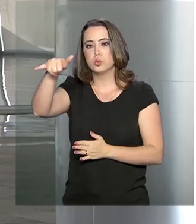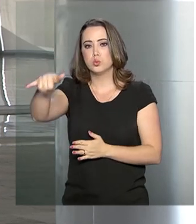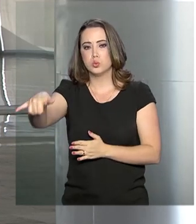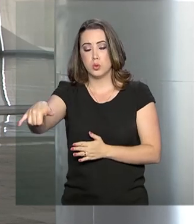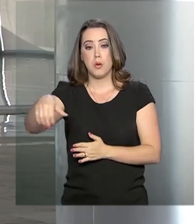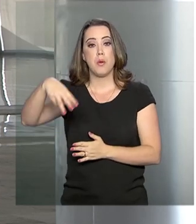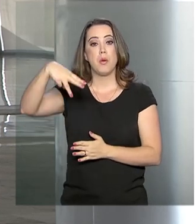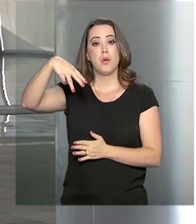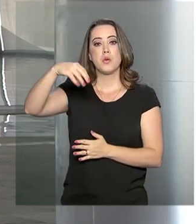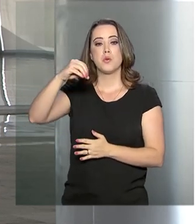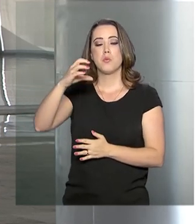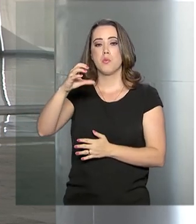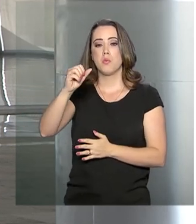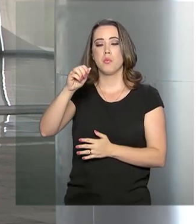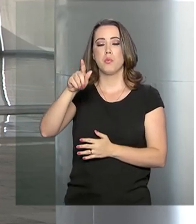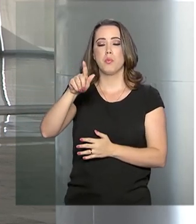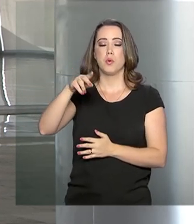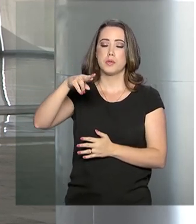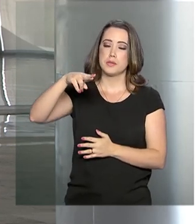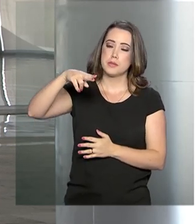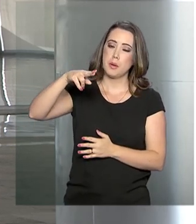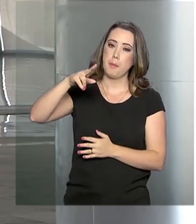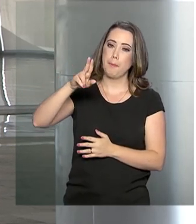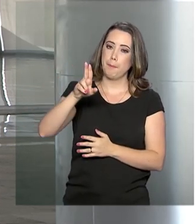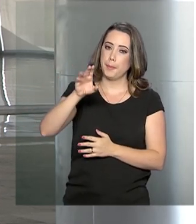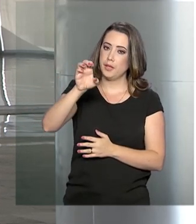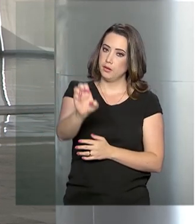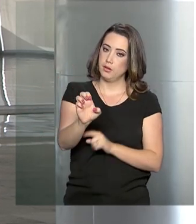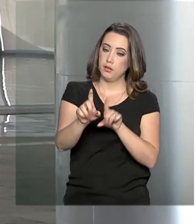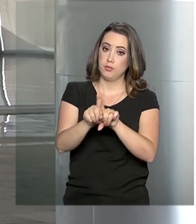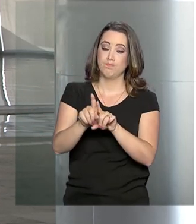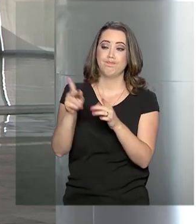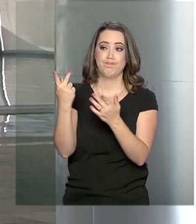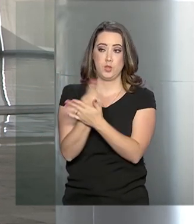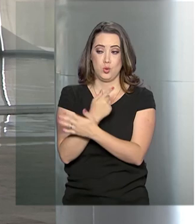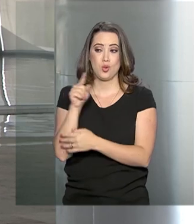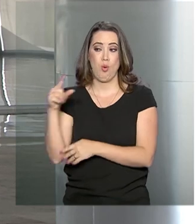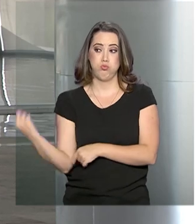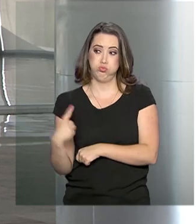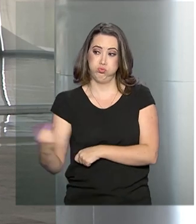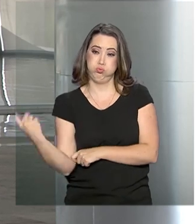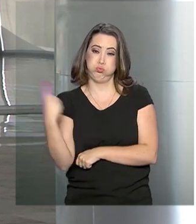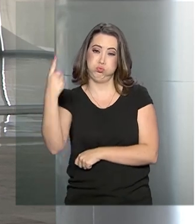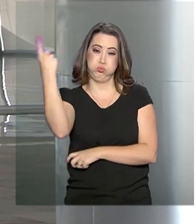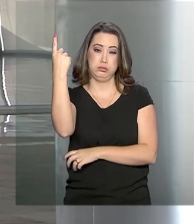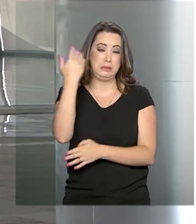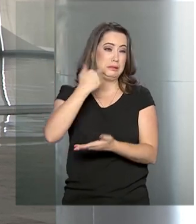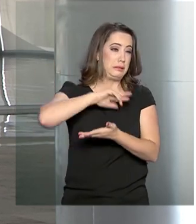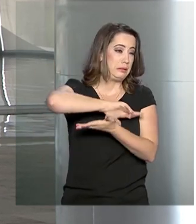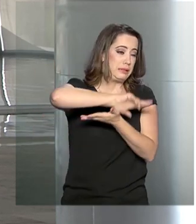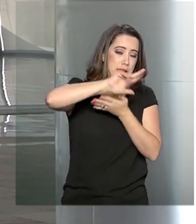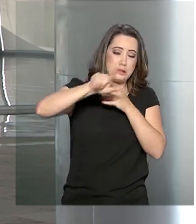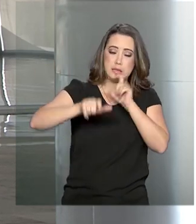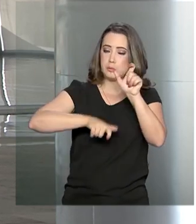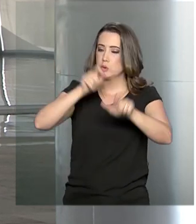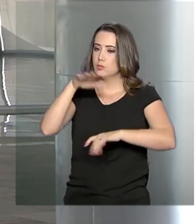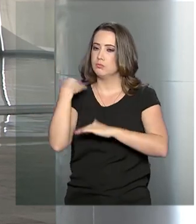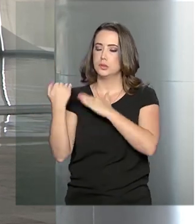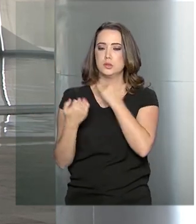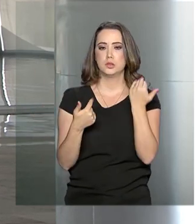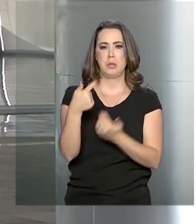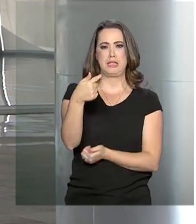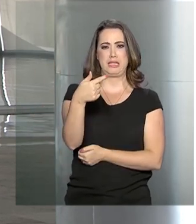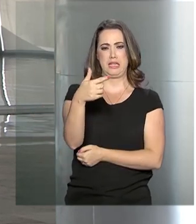ciclone tropical chamado IDAI, que ocorreu no dia 14 de março e deixou mais de 700 mortos. Pelas redes sociais,